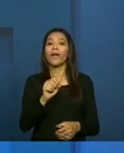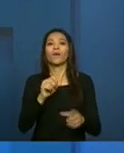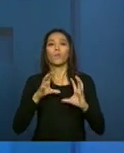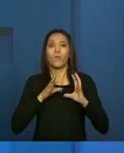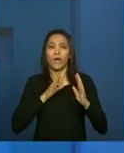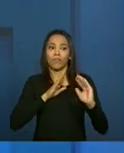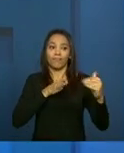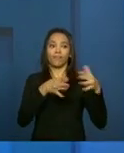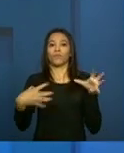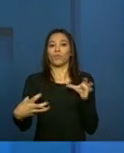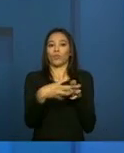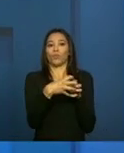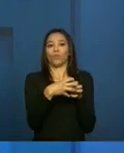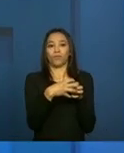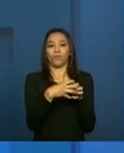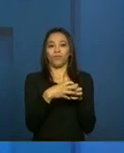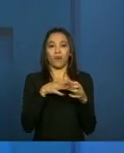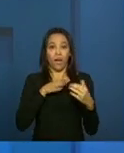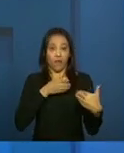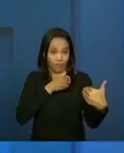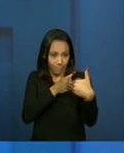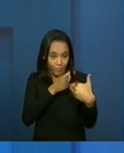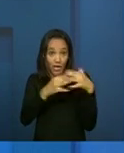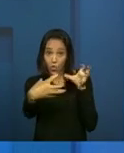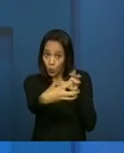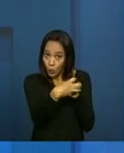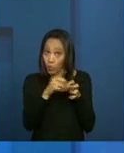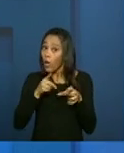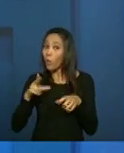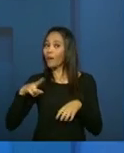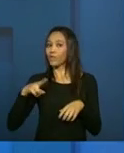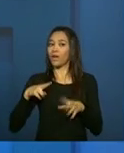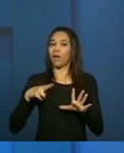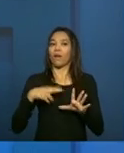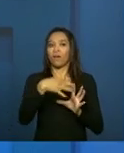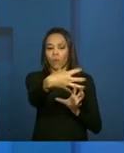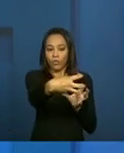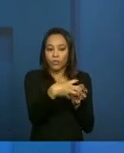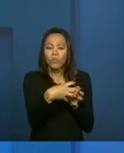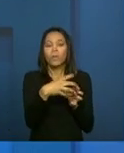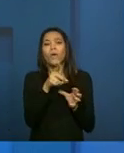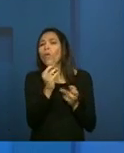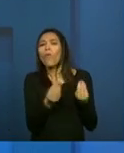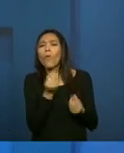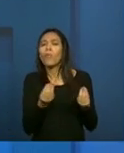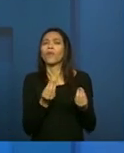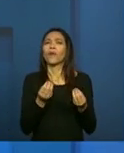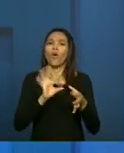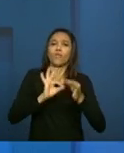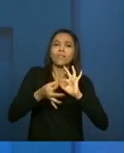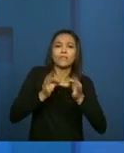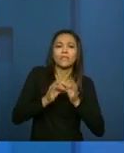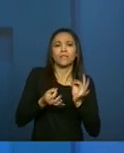atendimento coletivo. Esse atendimento coletivo, geralmente, é feito por meio de oficinas. Essas